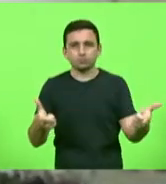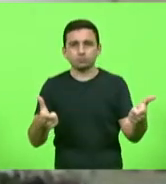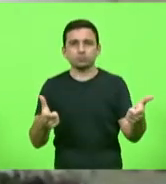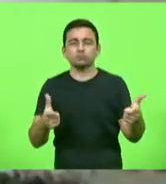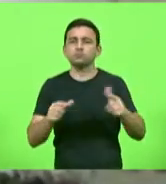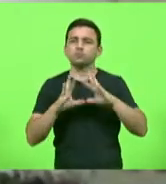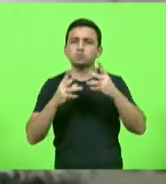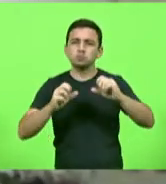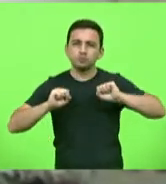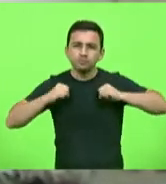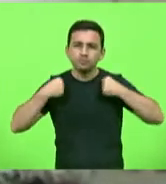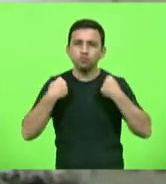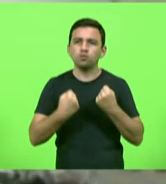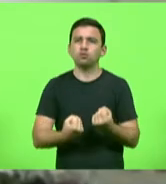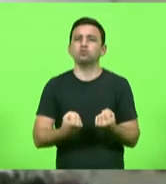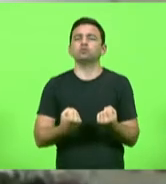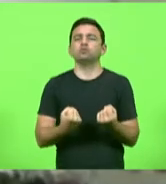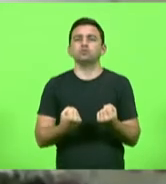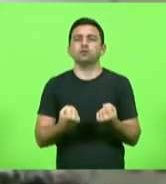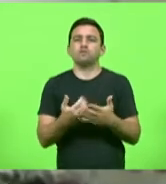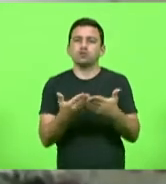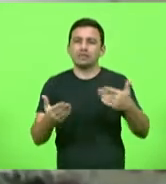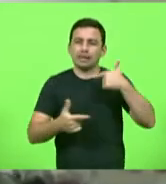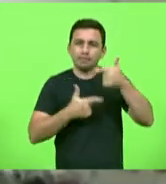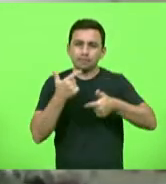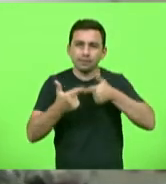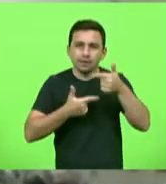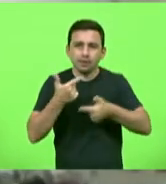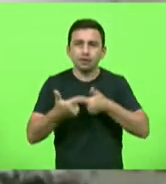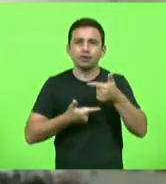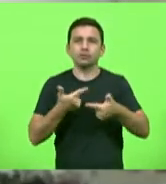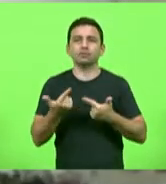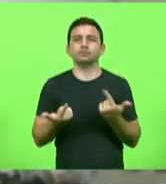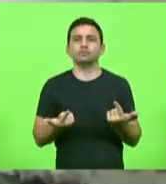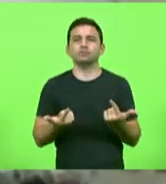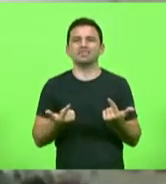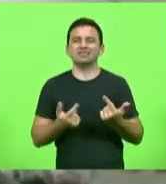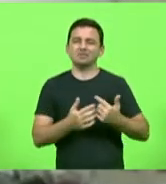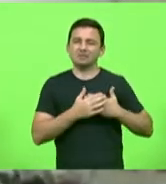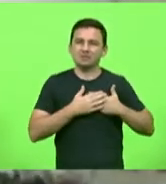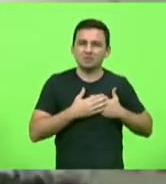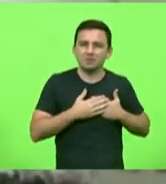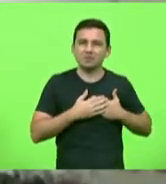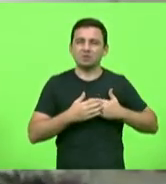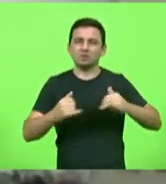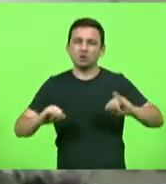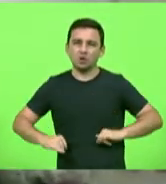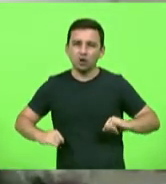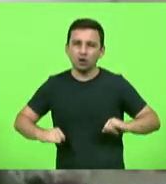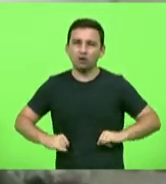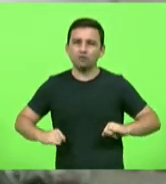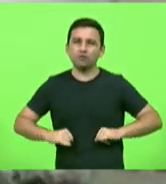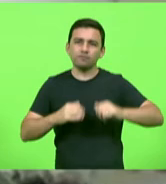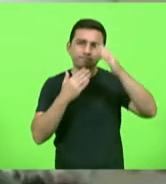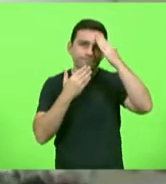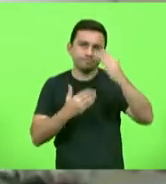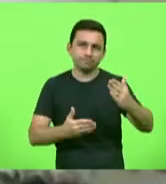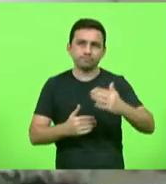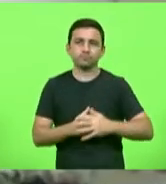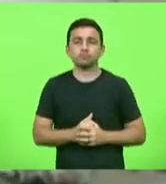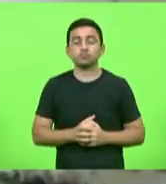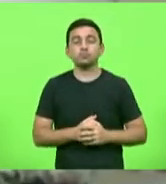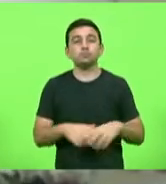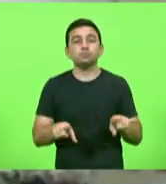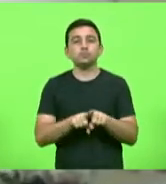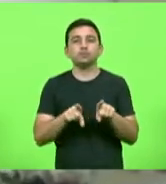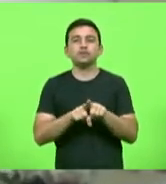sua dedicação pelo seu trabalho pela sua dor pelo seu sofrimento eu também quero agradecer